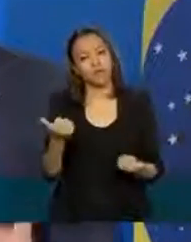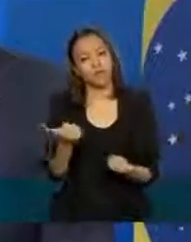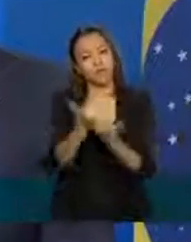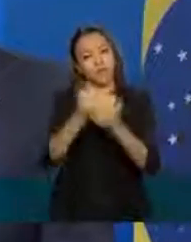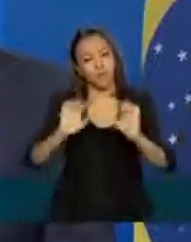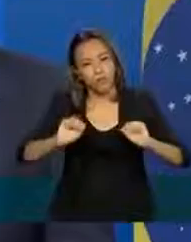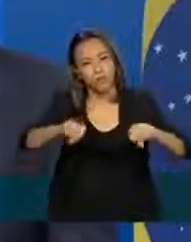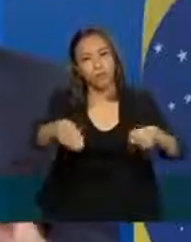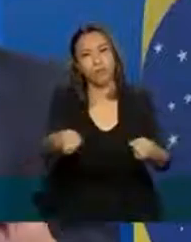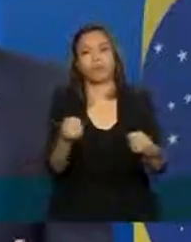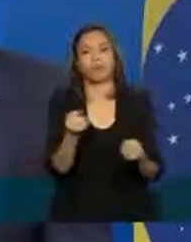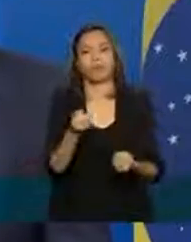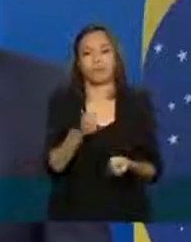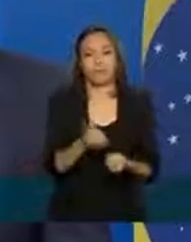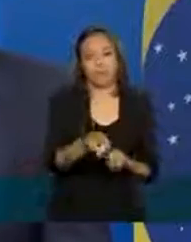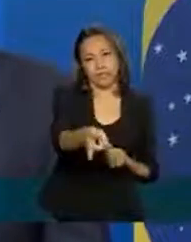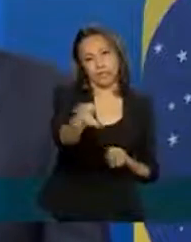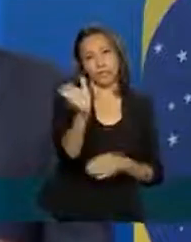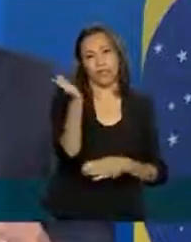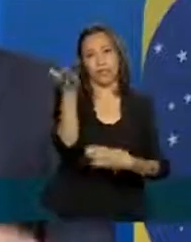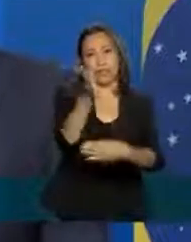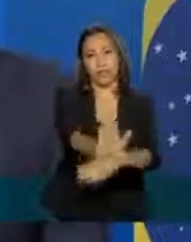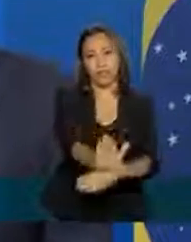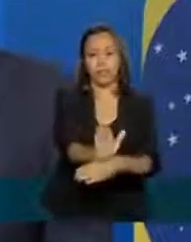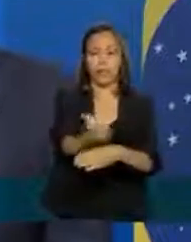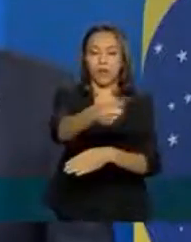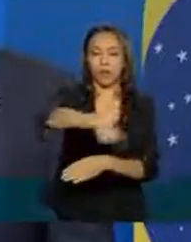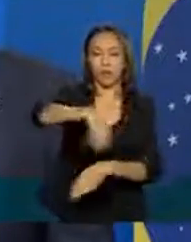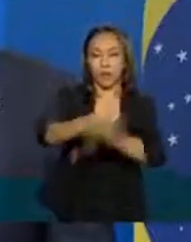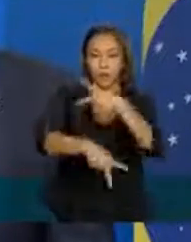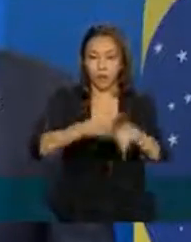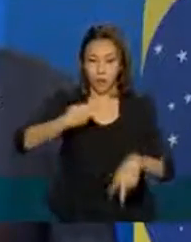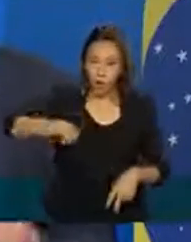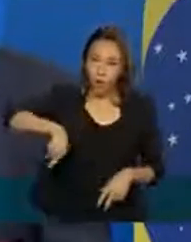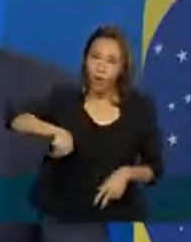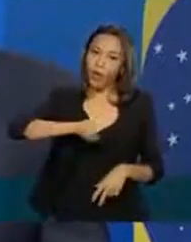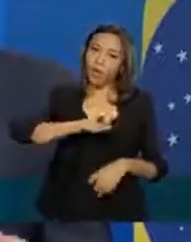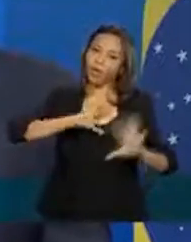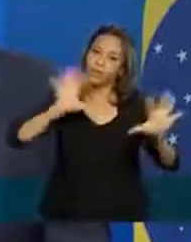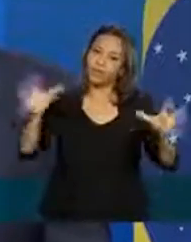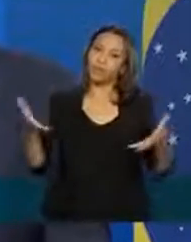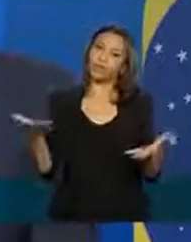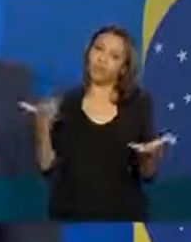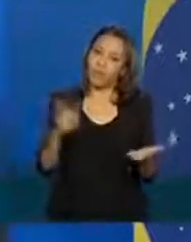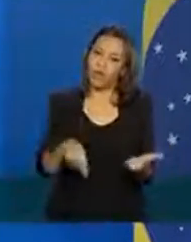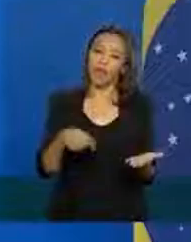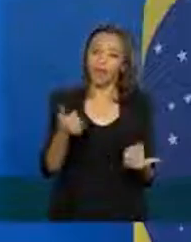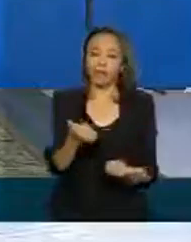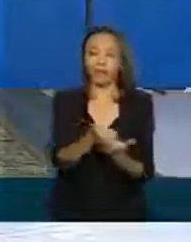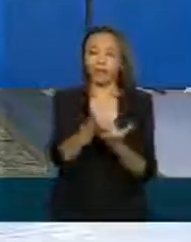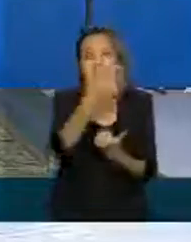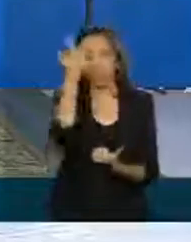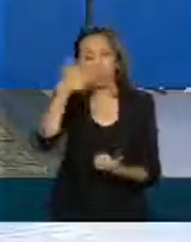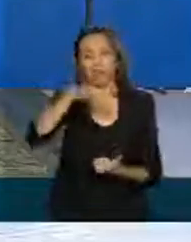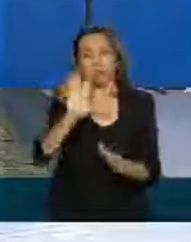sempre de ajuda à população porque nós somos o banco em especial dos mais humildes